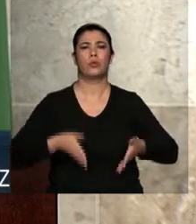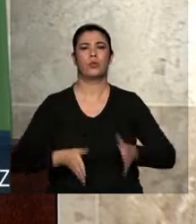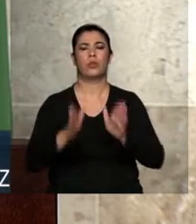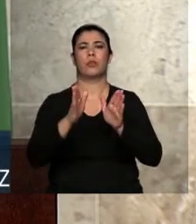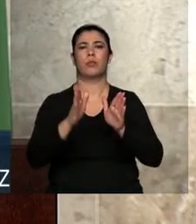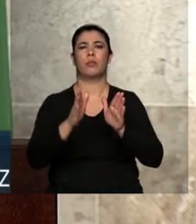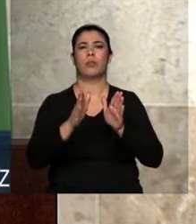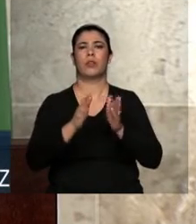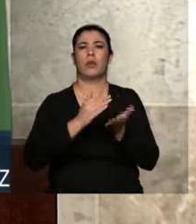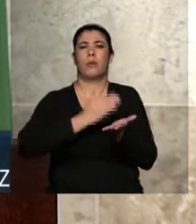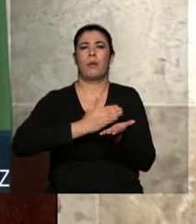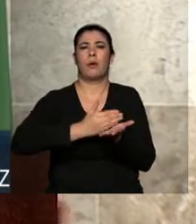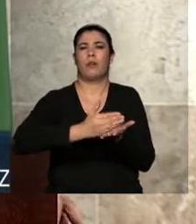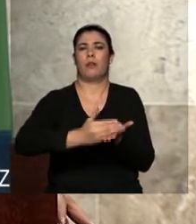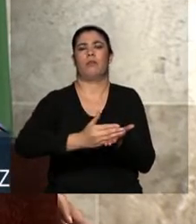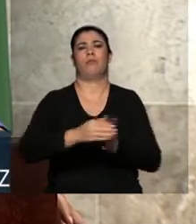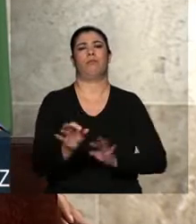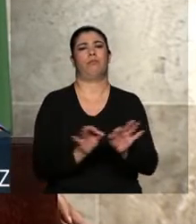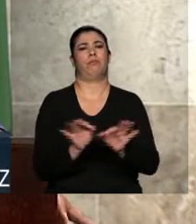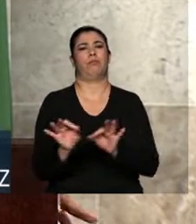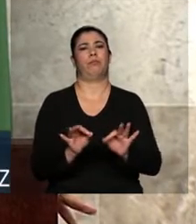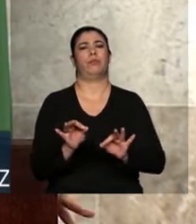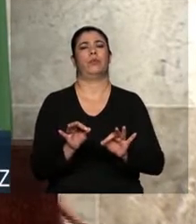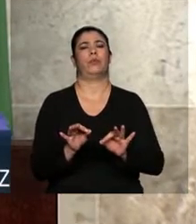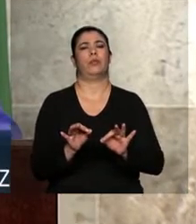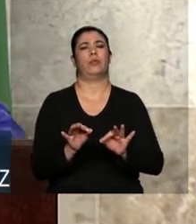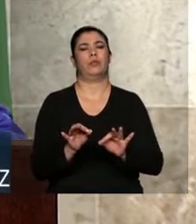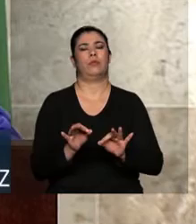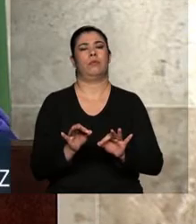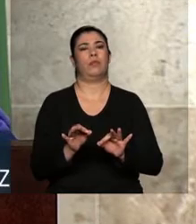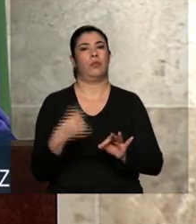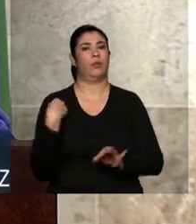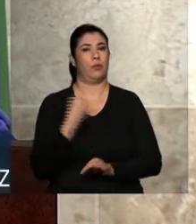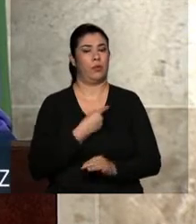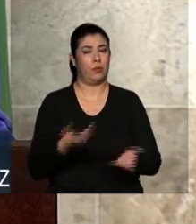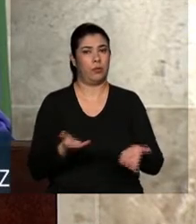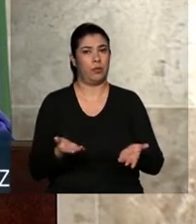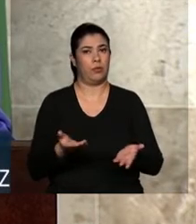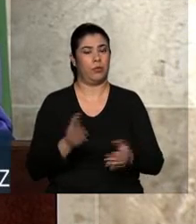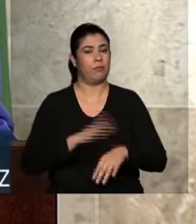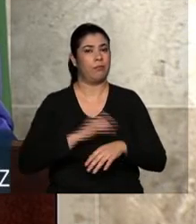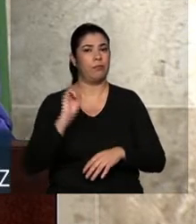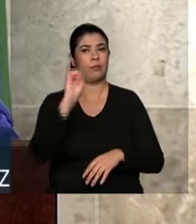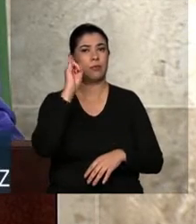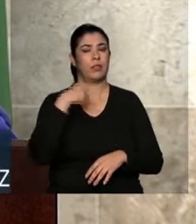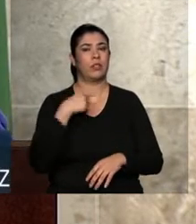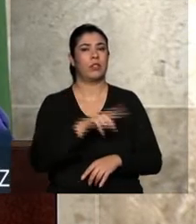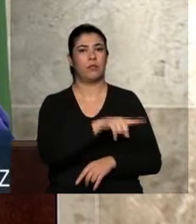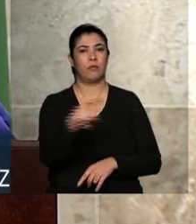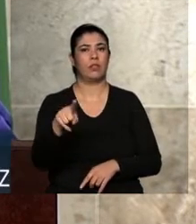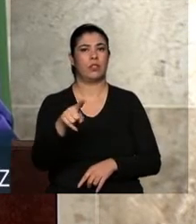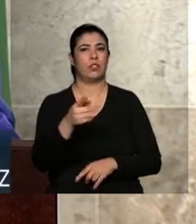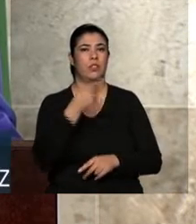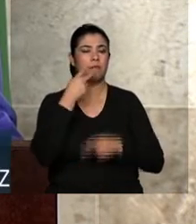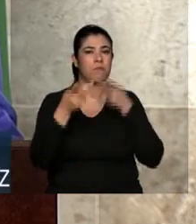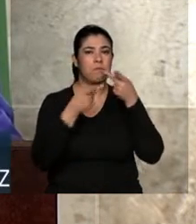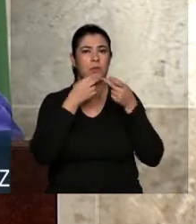etapas, para discutir os projetos. Nós estamos aqui, sobretudo, para escutar também.